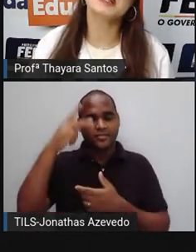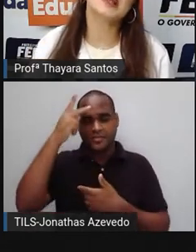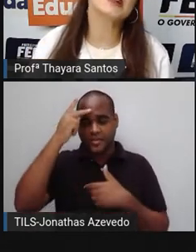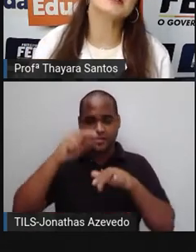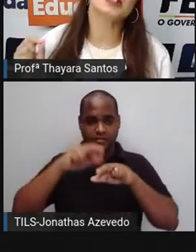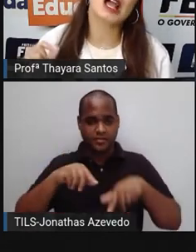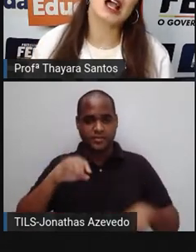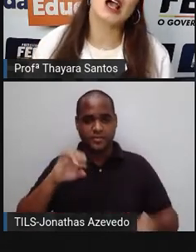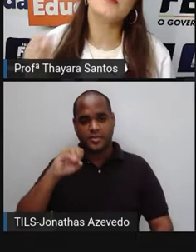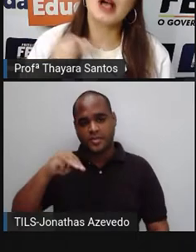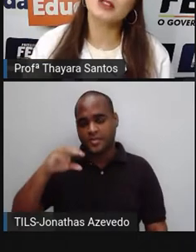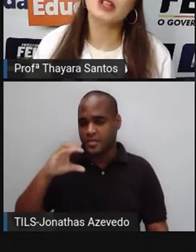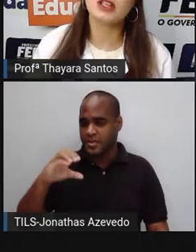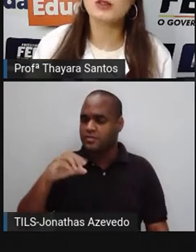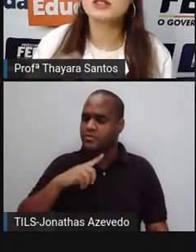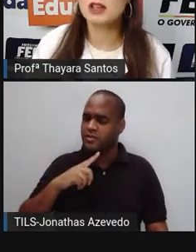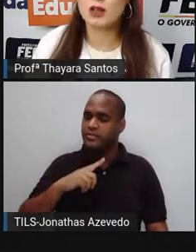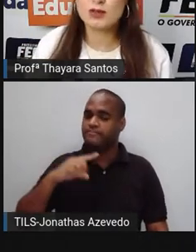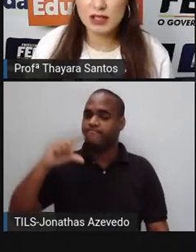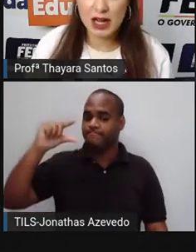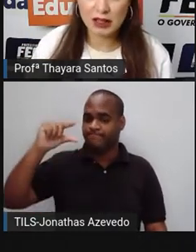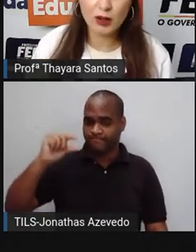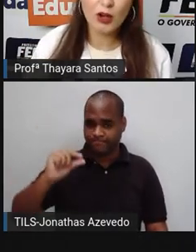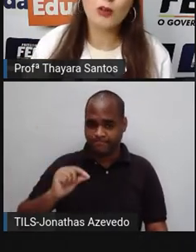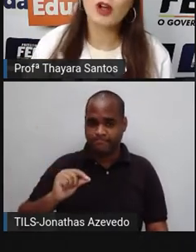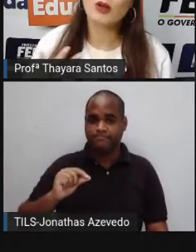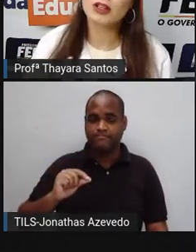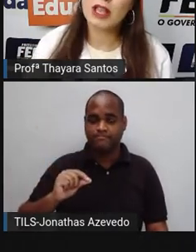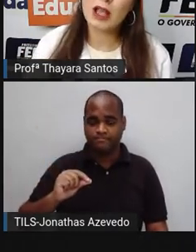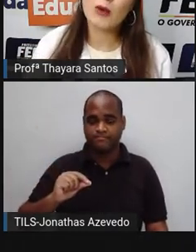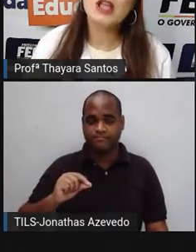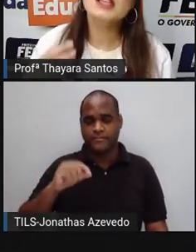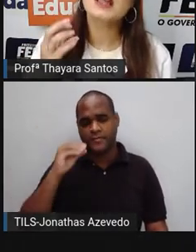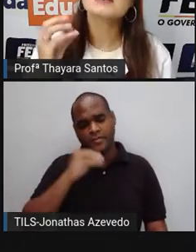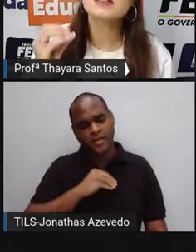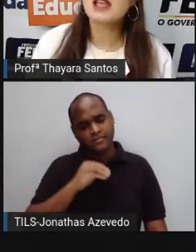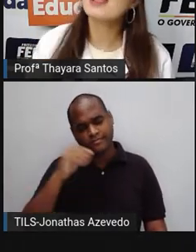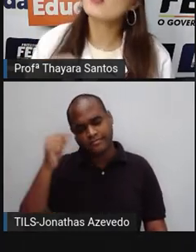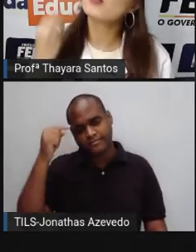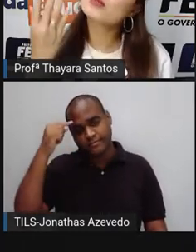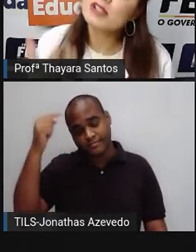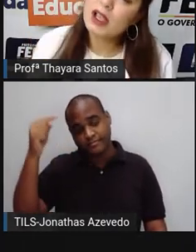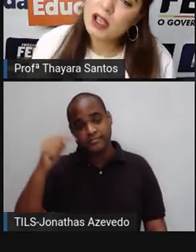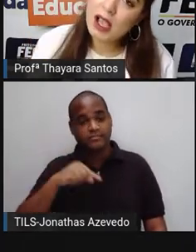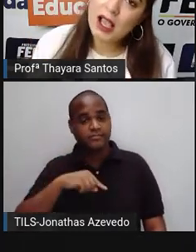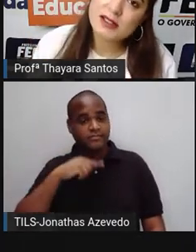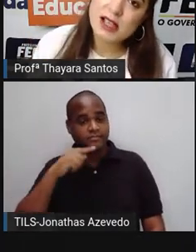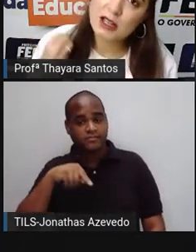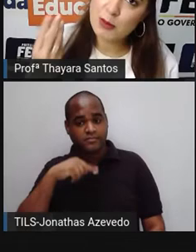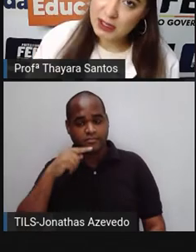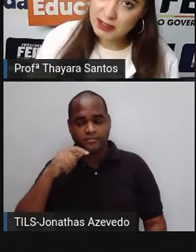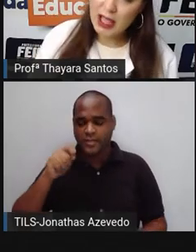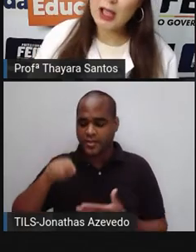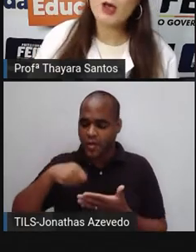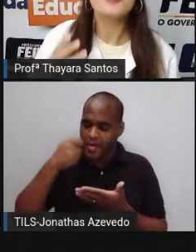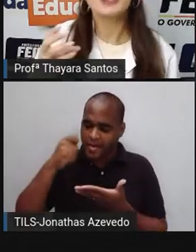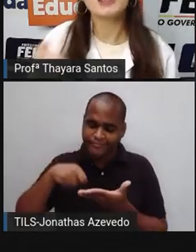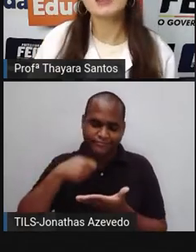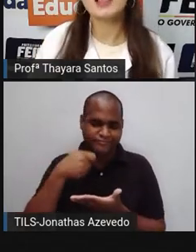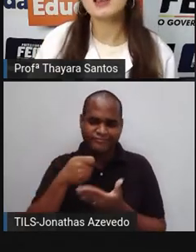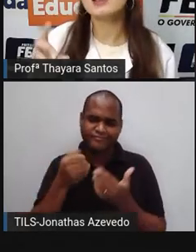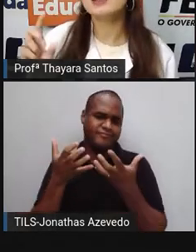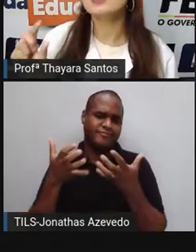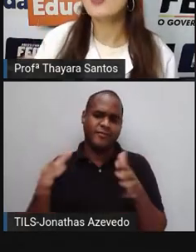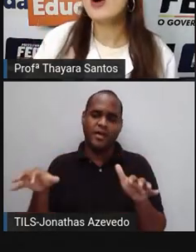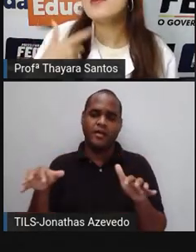IMC delas está abaixo daquilo que seria considerado o valor ideal e ela se recusa a se alimentar para